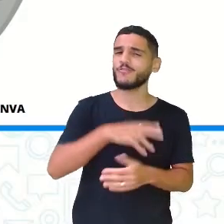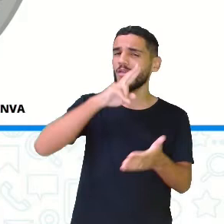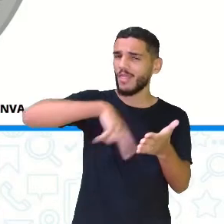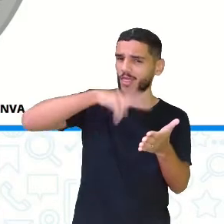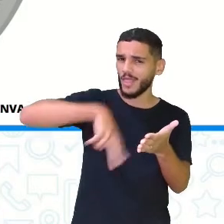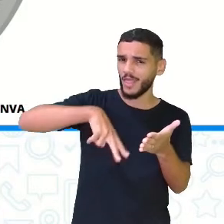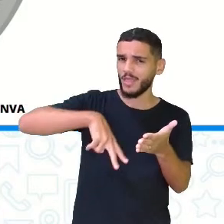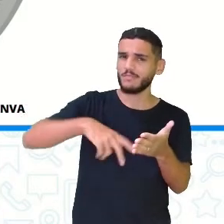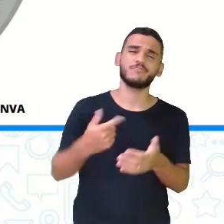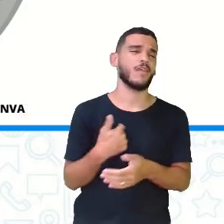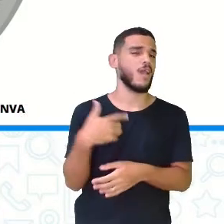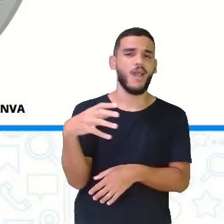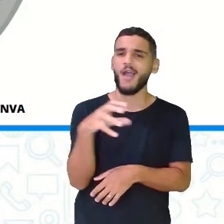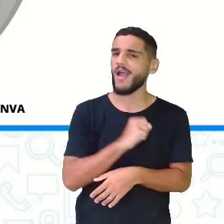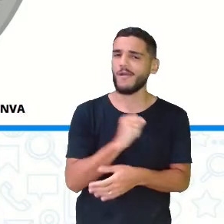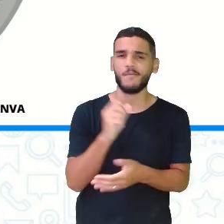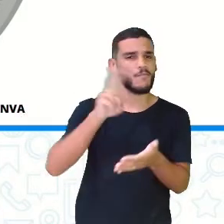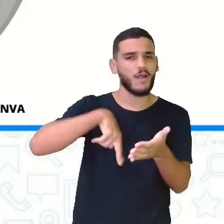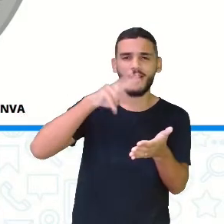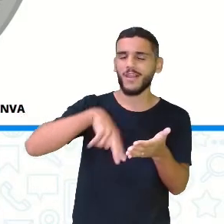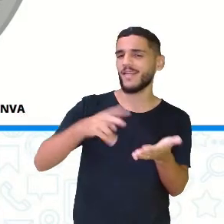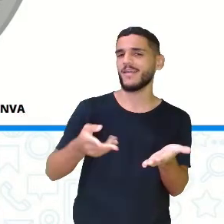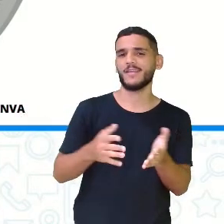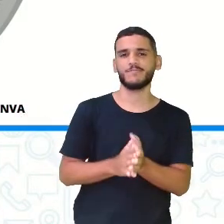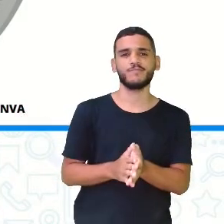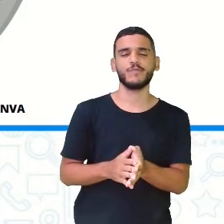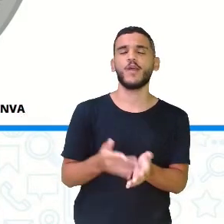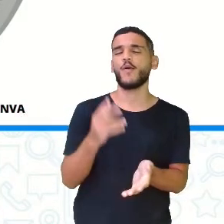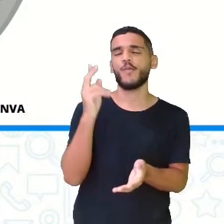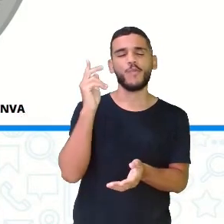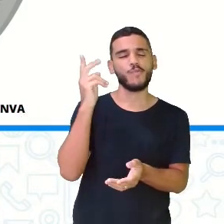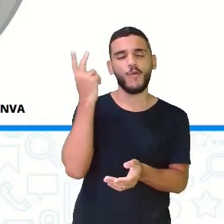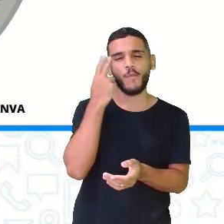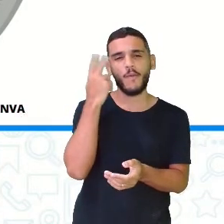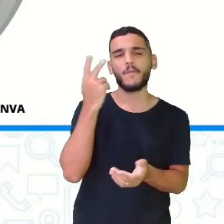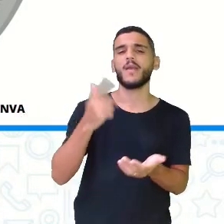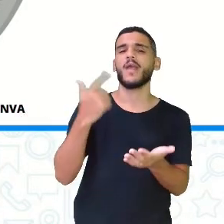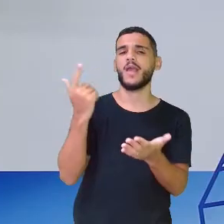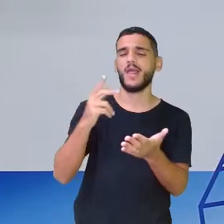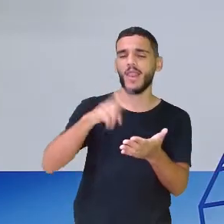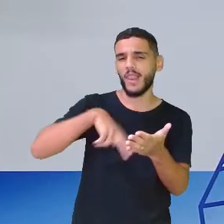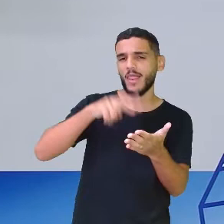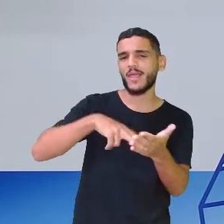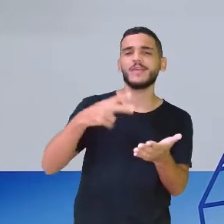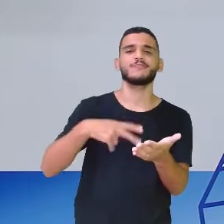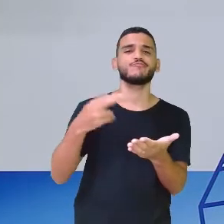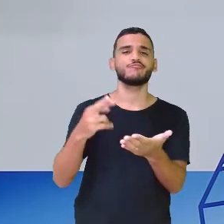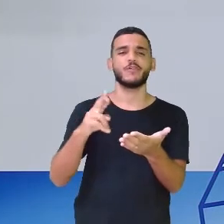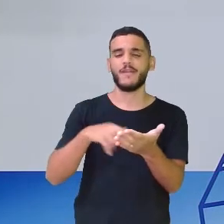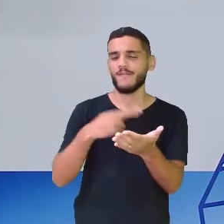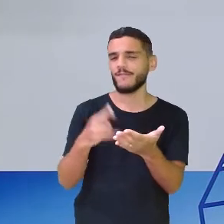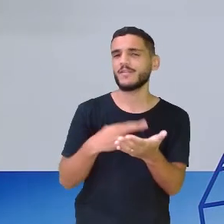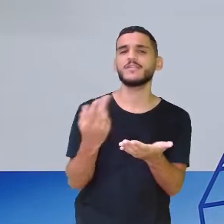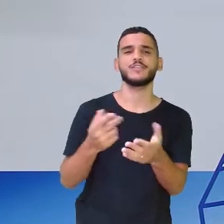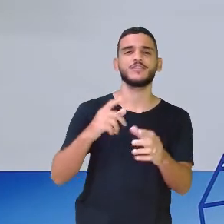Eu gosto muito de ler. Eu costumo ler jornais, revistas, gibis, não é?